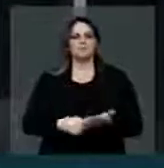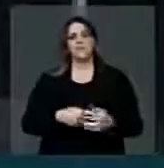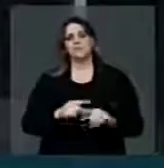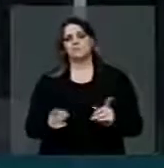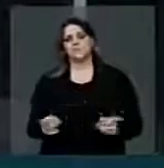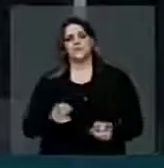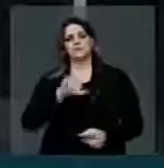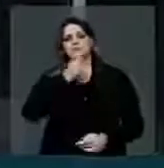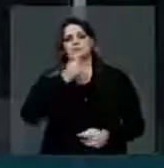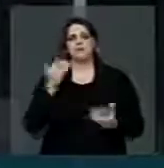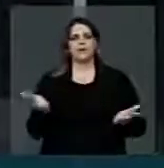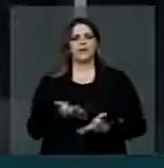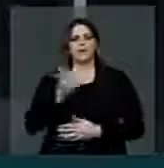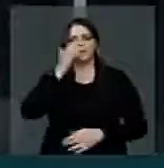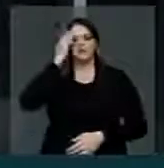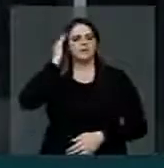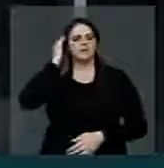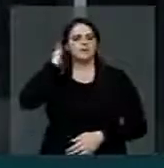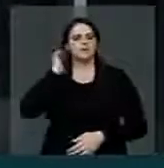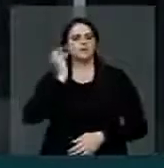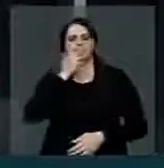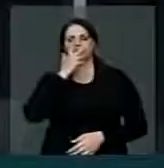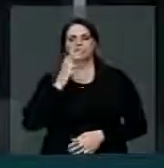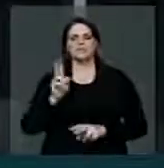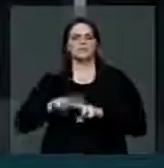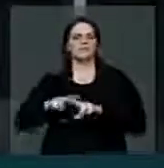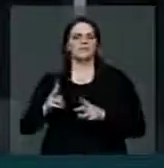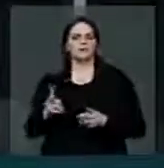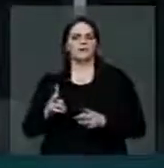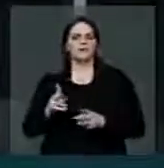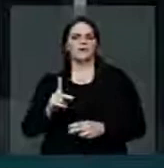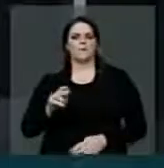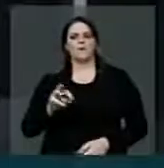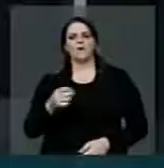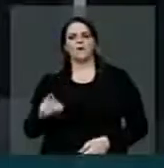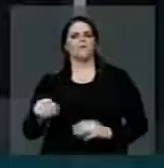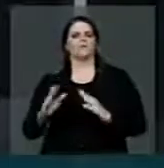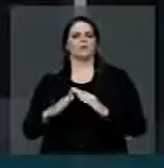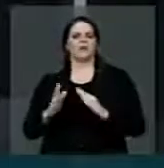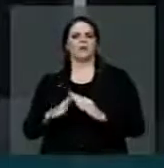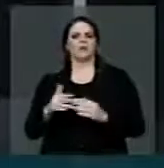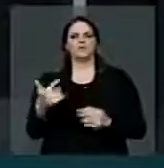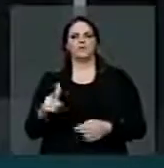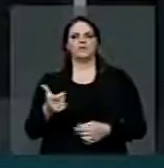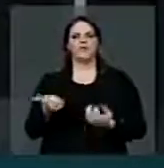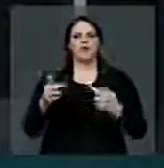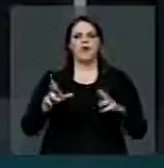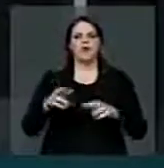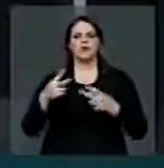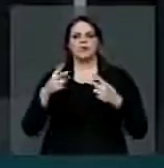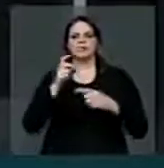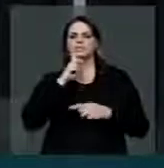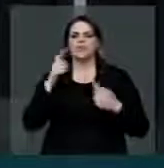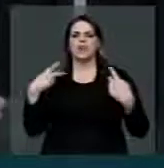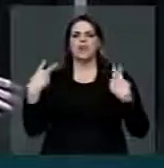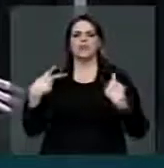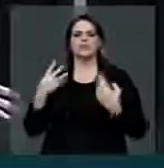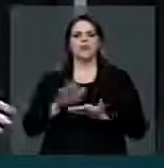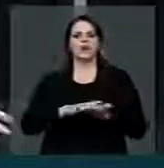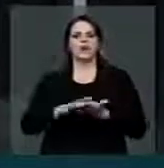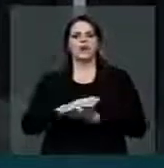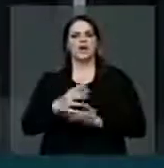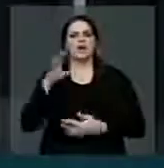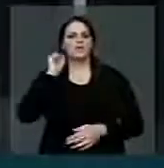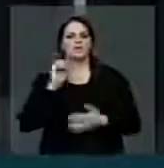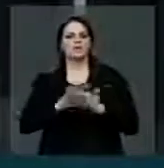confinados, porque aqui lá é uma espécie de confinamento, num porão da casa, sem ar condicionado, sem som e